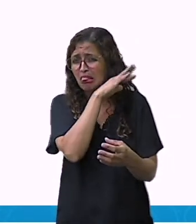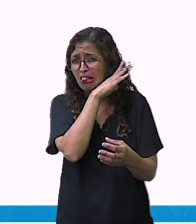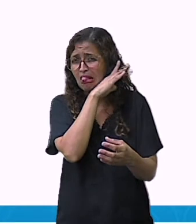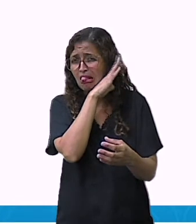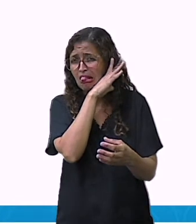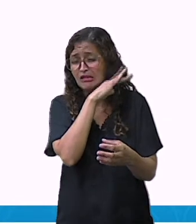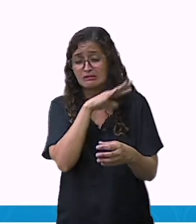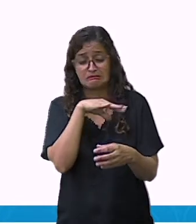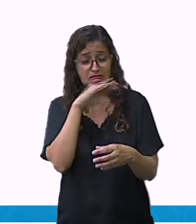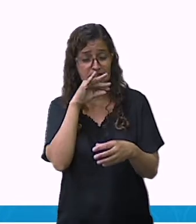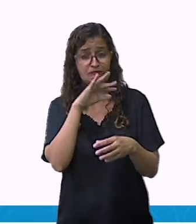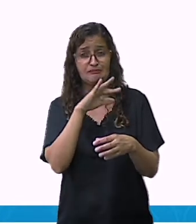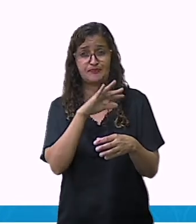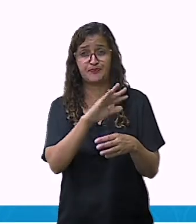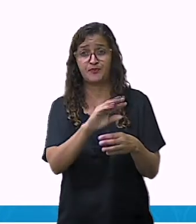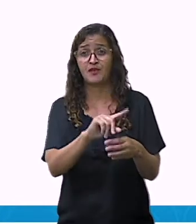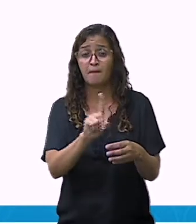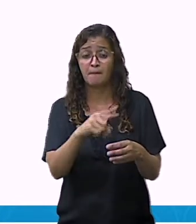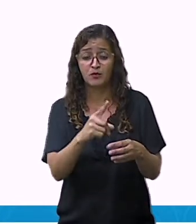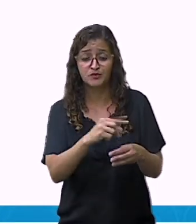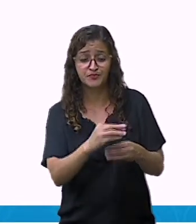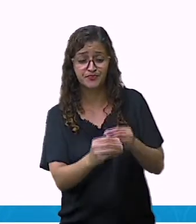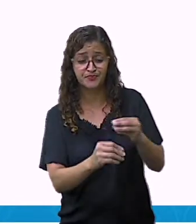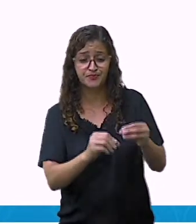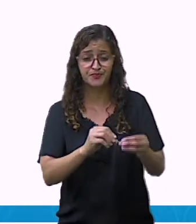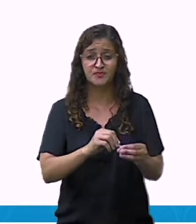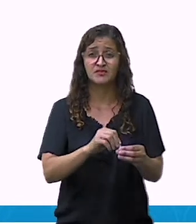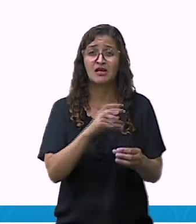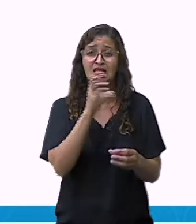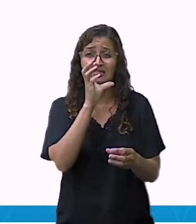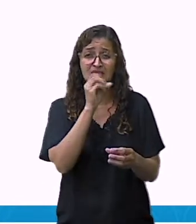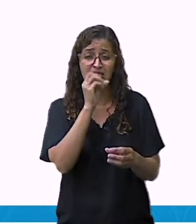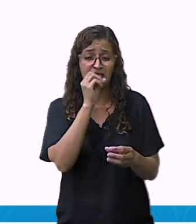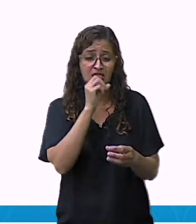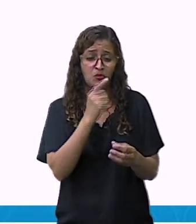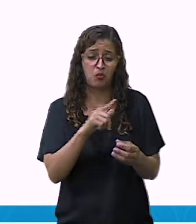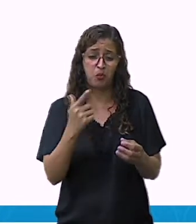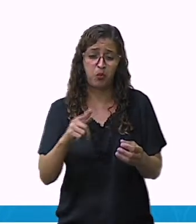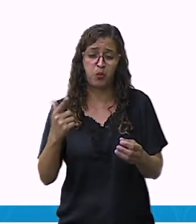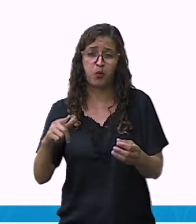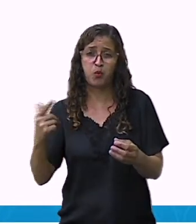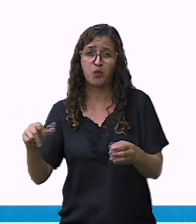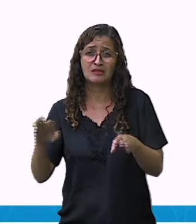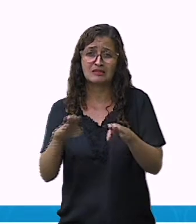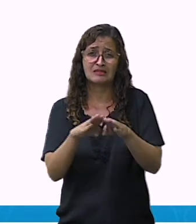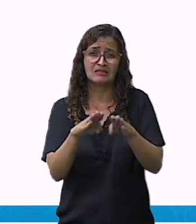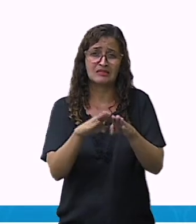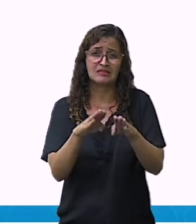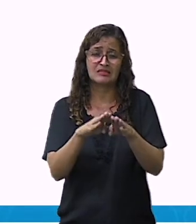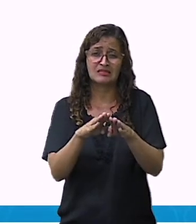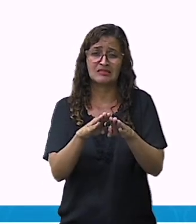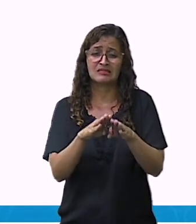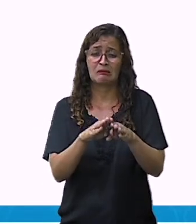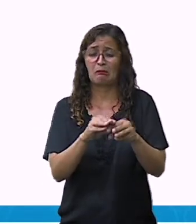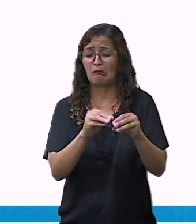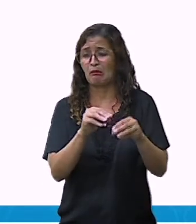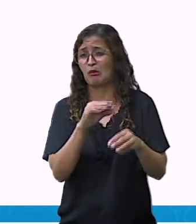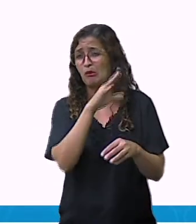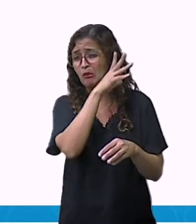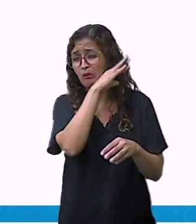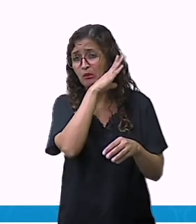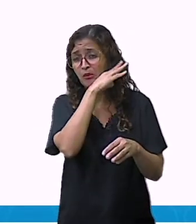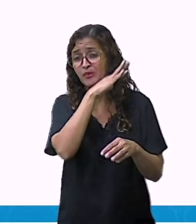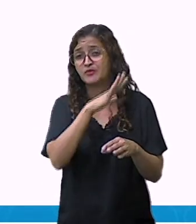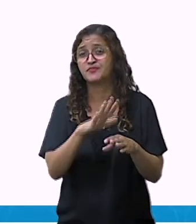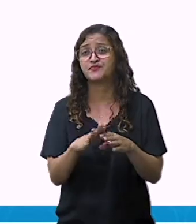ela vai passando, porque os fungos vão passando de uma para outra. Você pode também estar dando uma